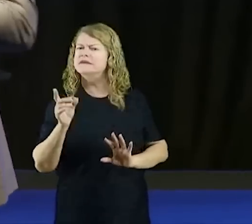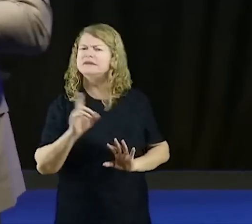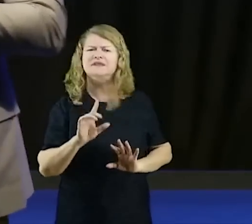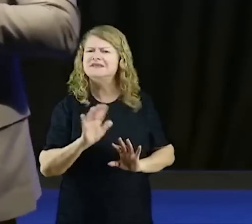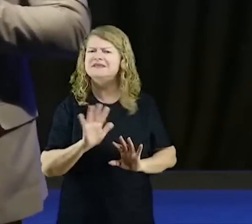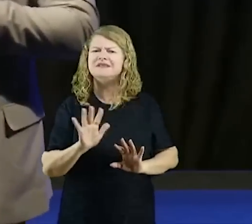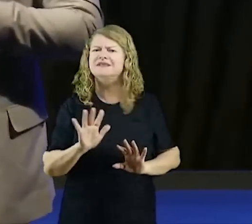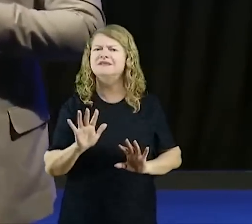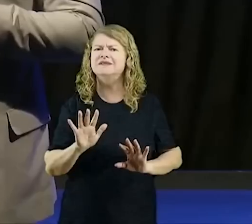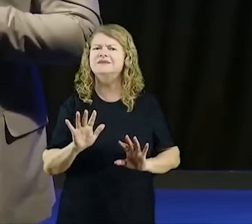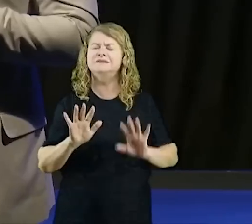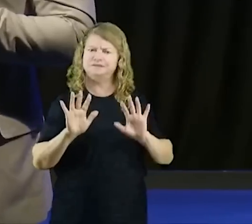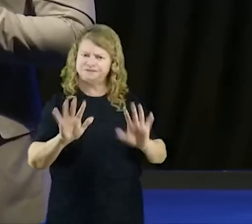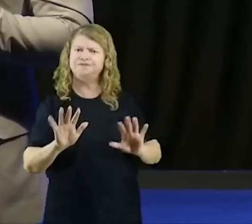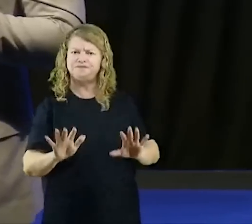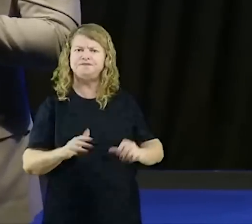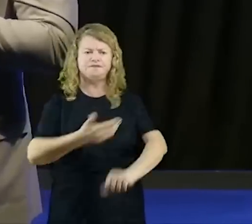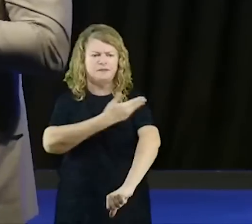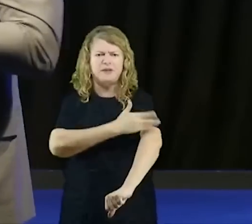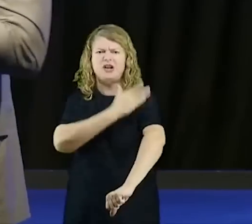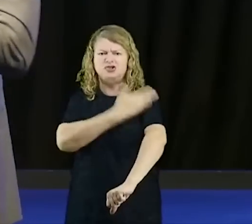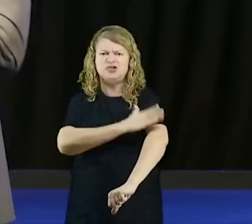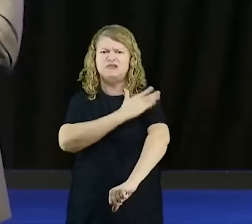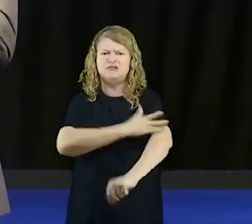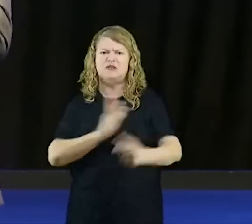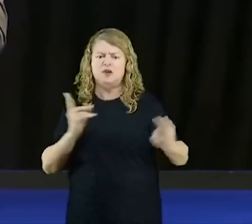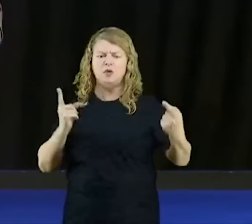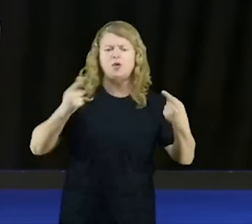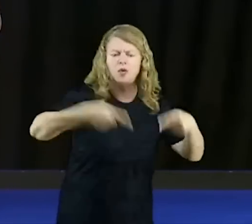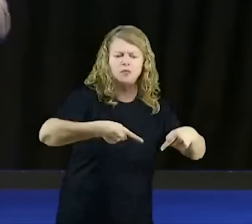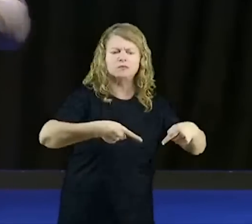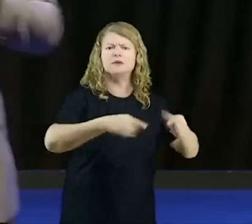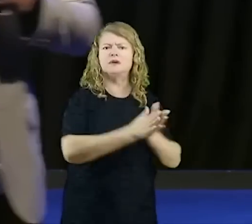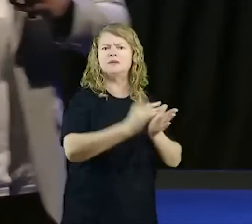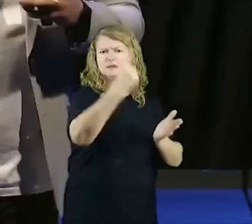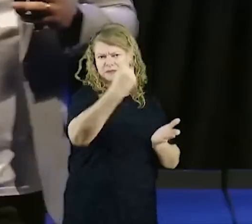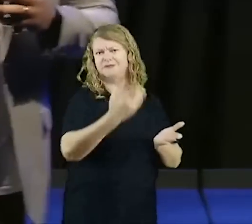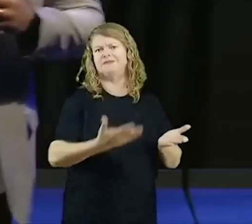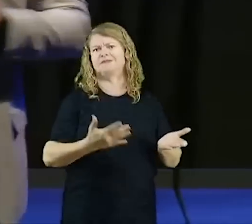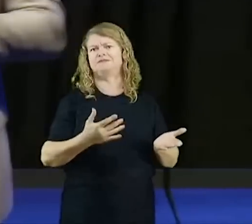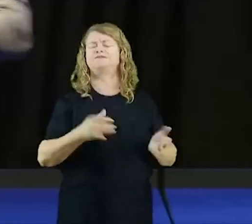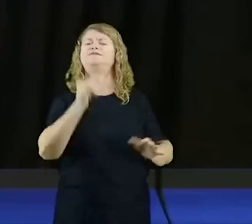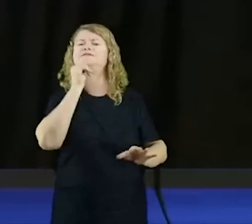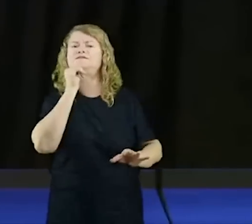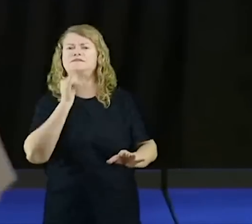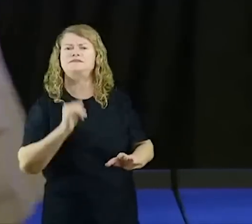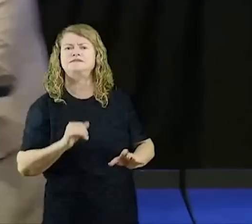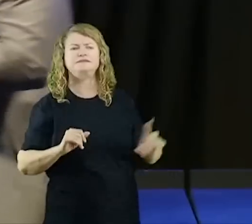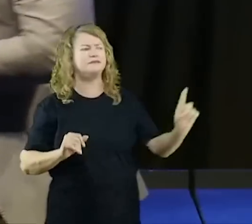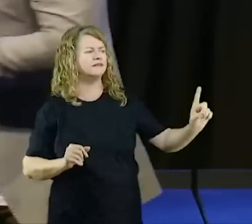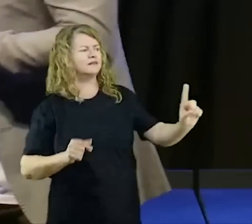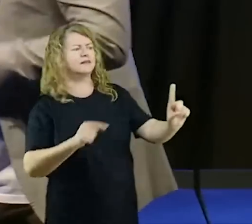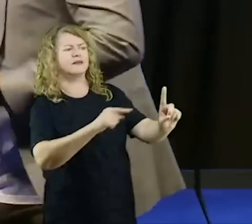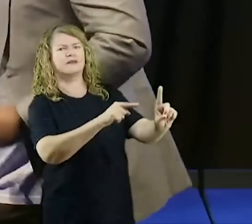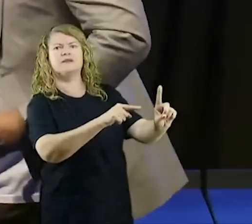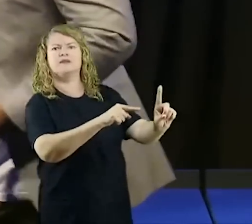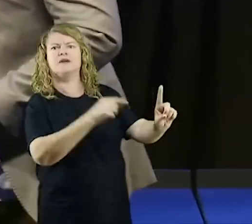As práticas antibíblicas, são práticas que expõem a pessoa a vexame. Vem cá!